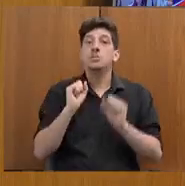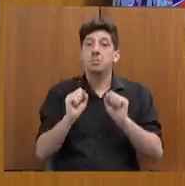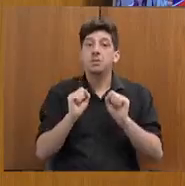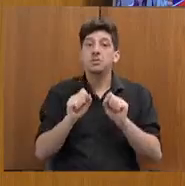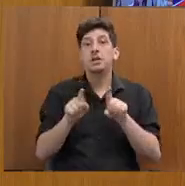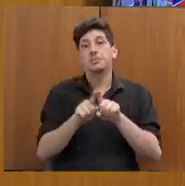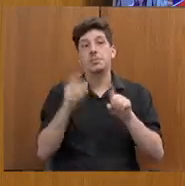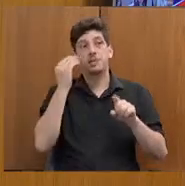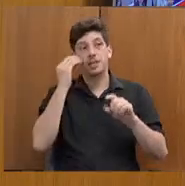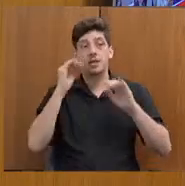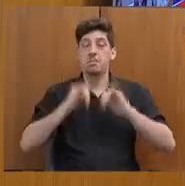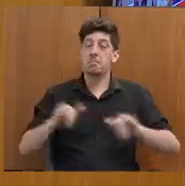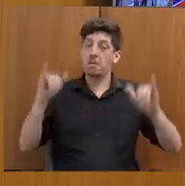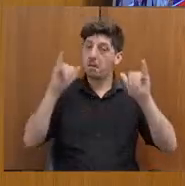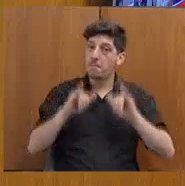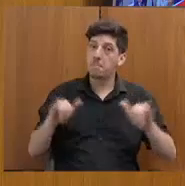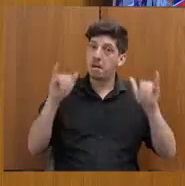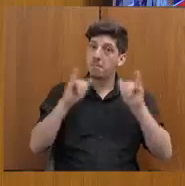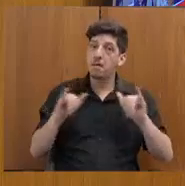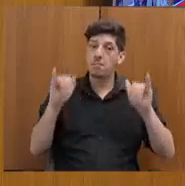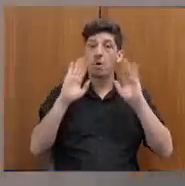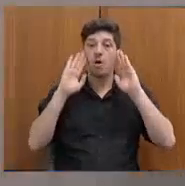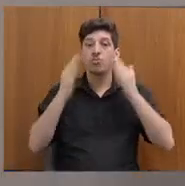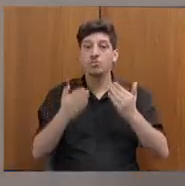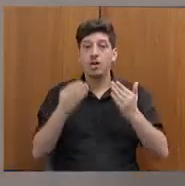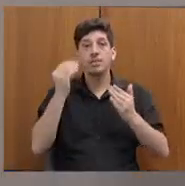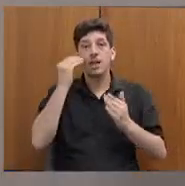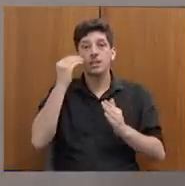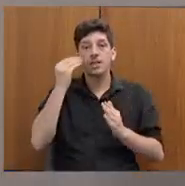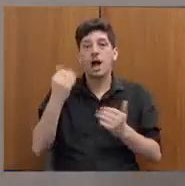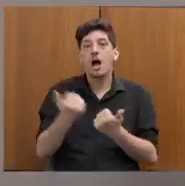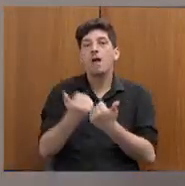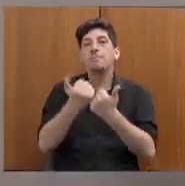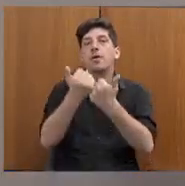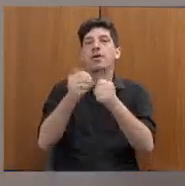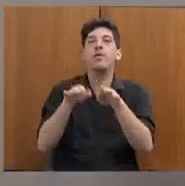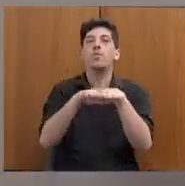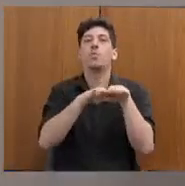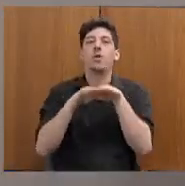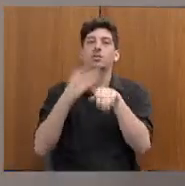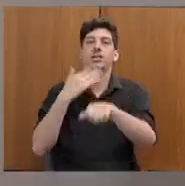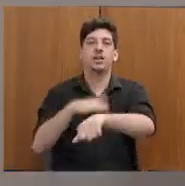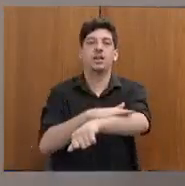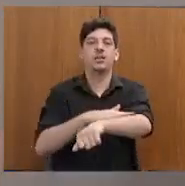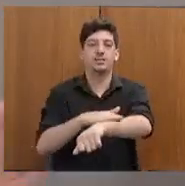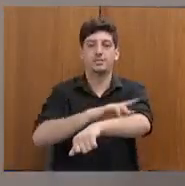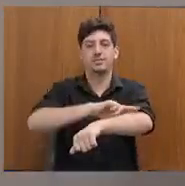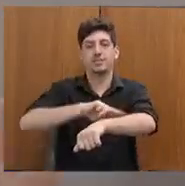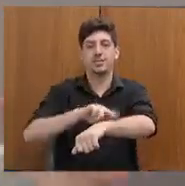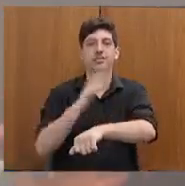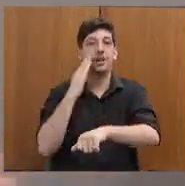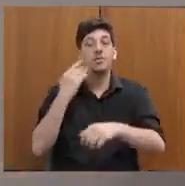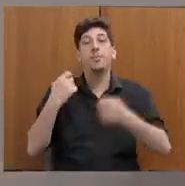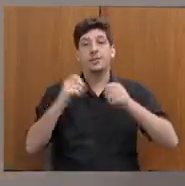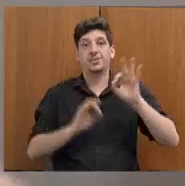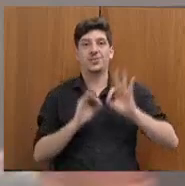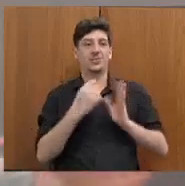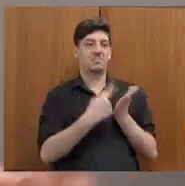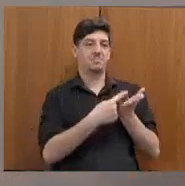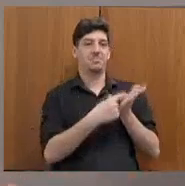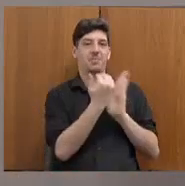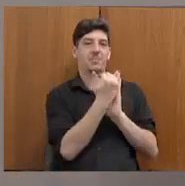campanha a favor da igualdade racial. Eu preciso só programar essas campanhas, porque eu tenho que